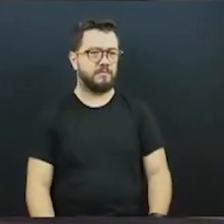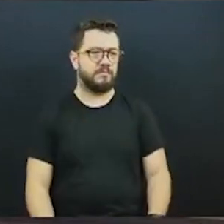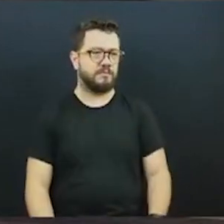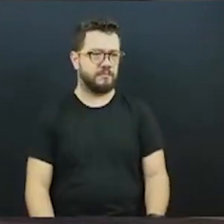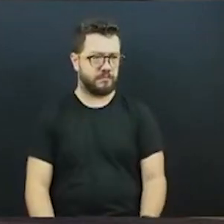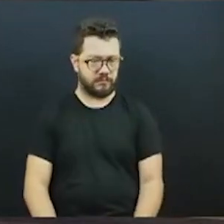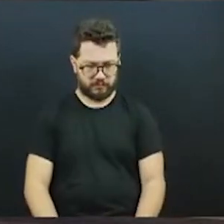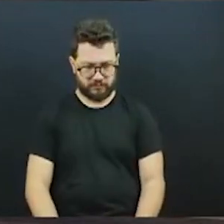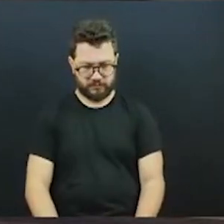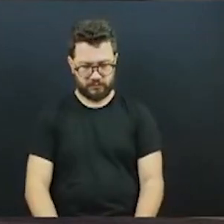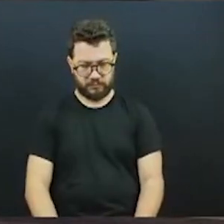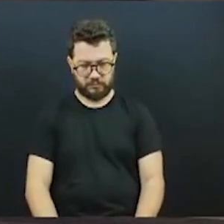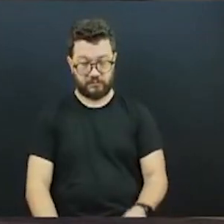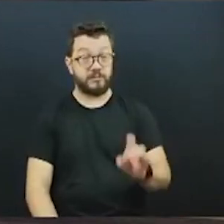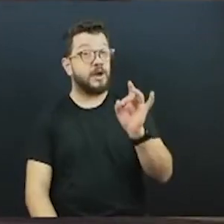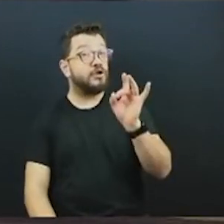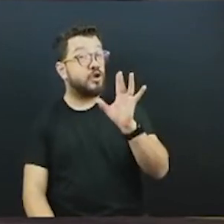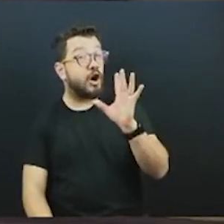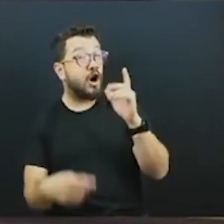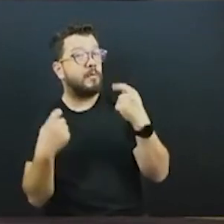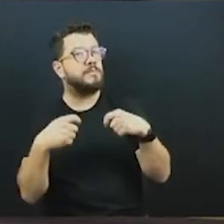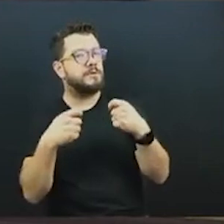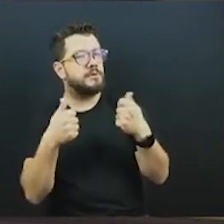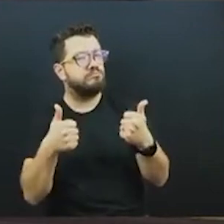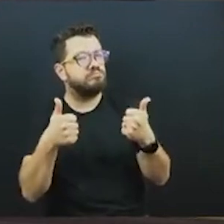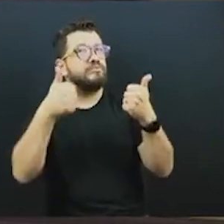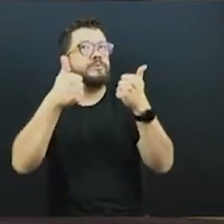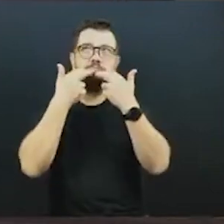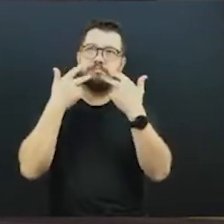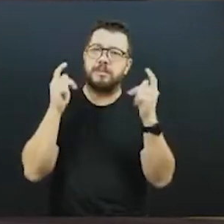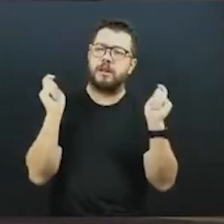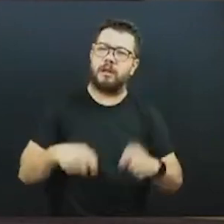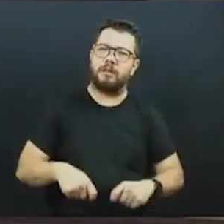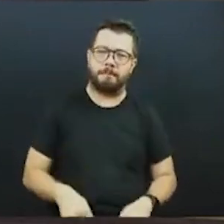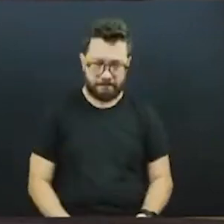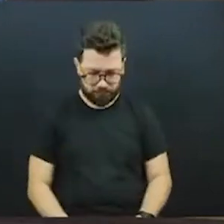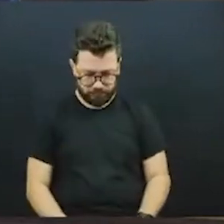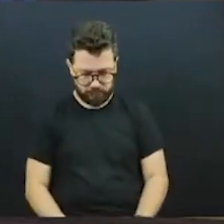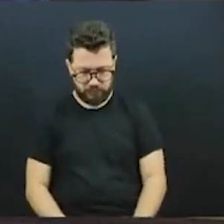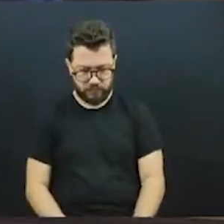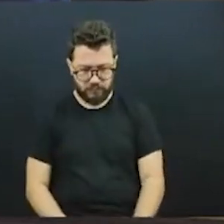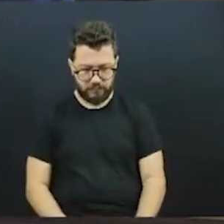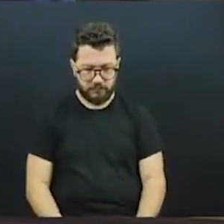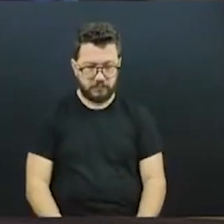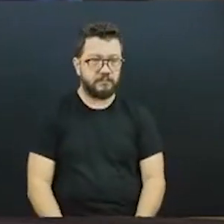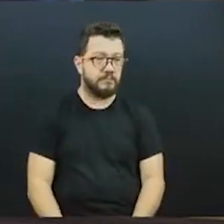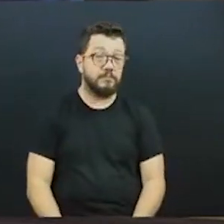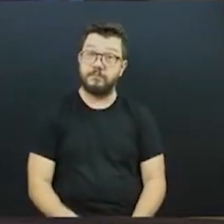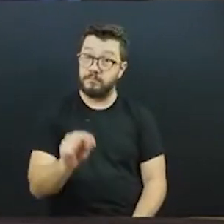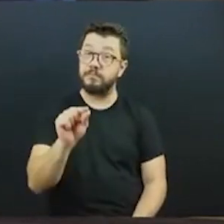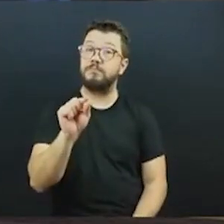nós precisamos sempre estar empenhados aqui para melhorá-lo. Obrigado. Perfeito, vereador Ederbóis. É isso que nós fazemos.